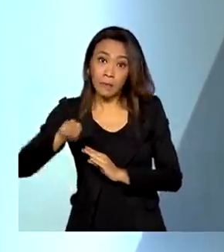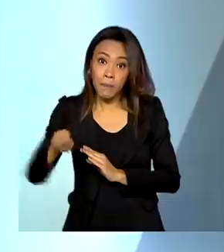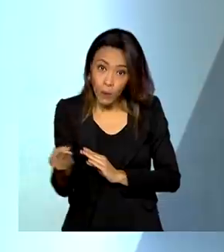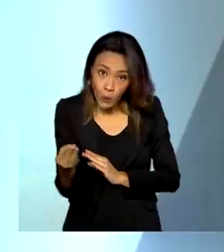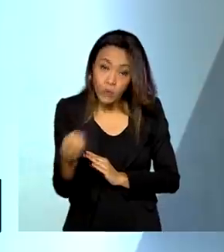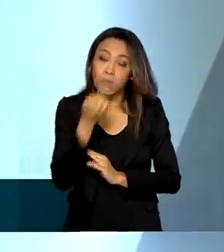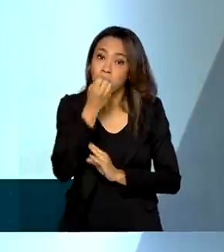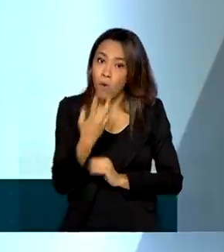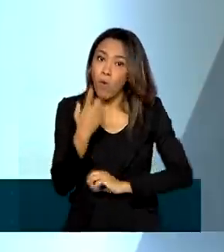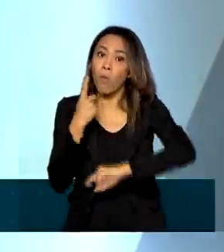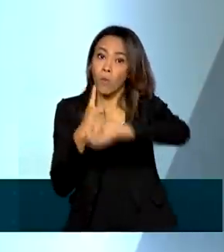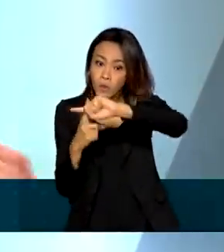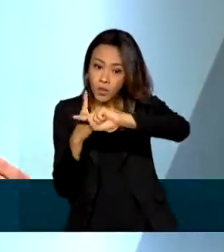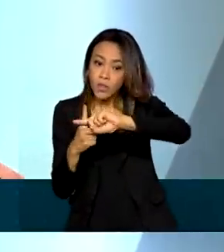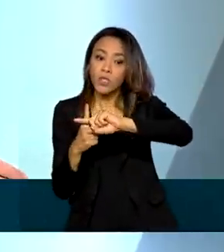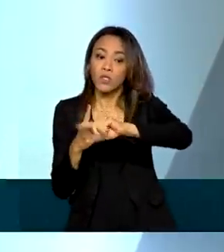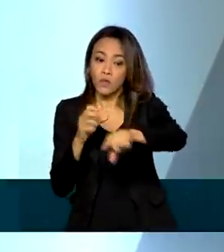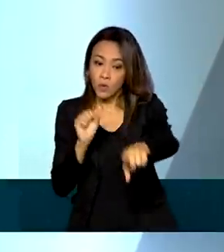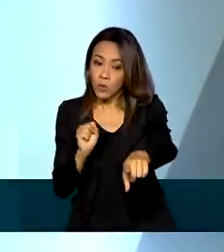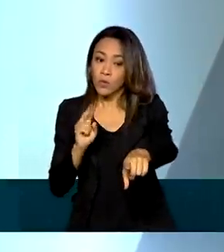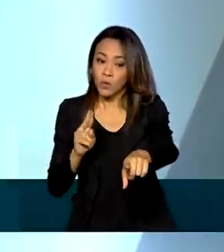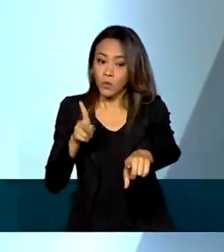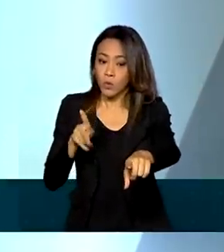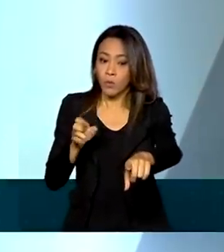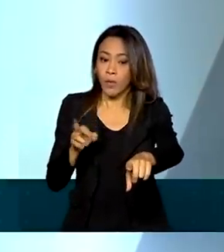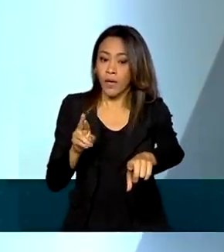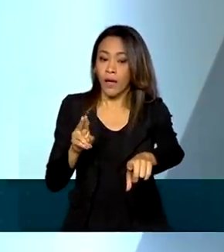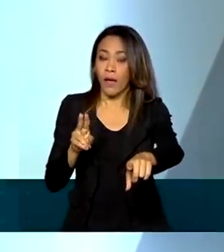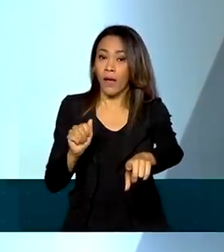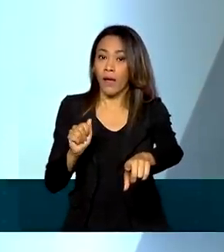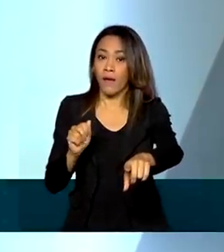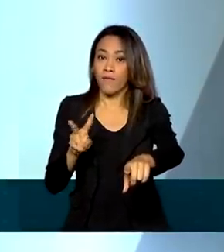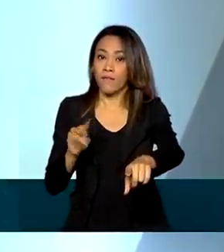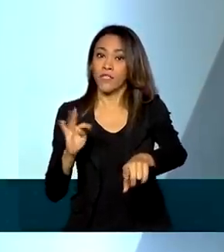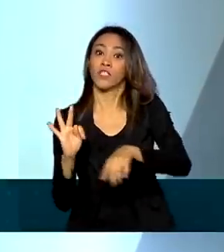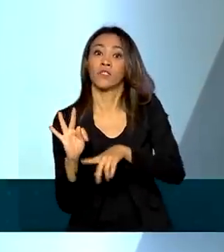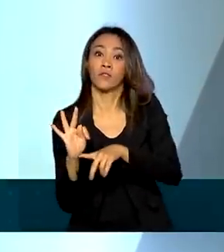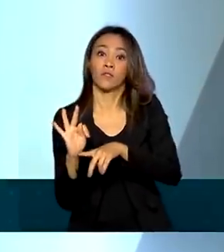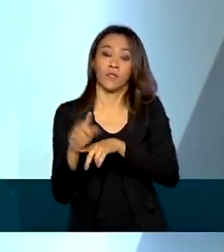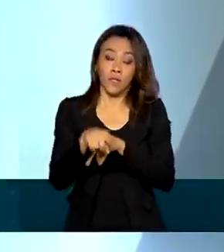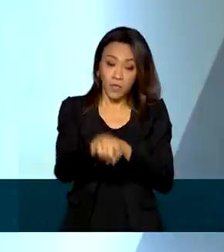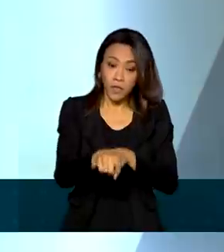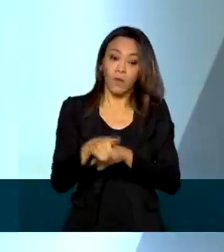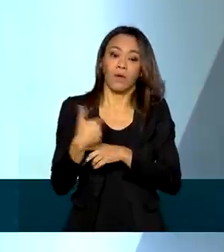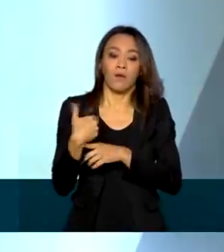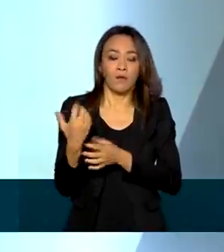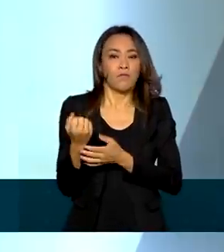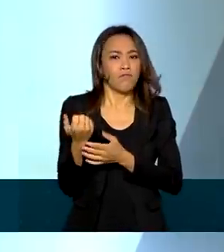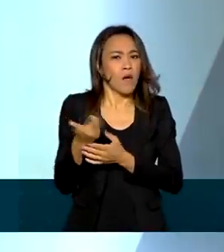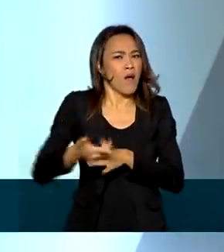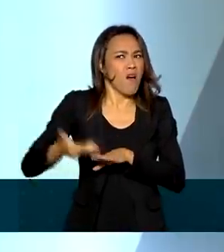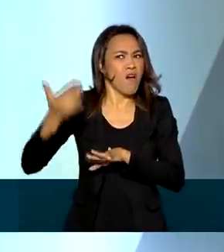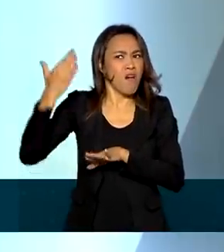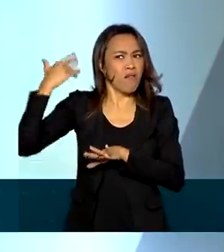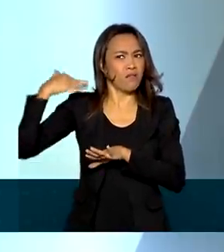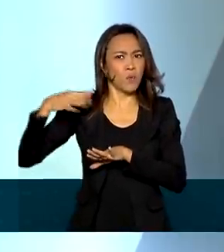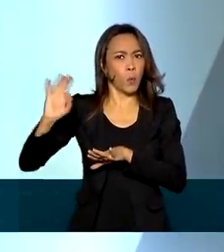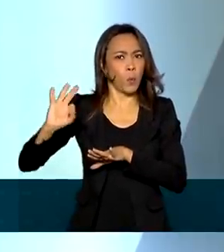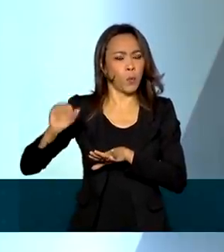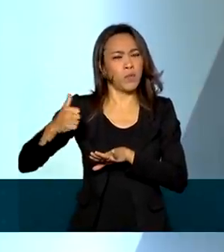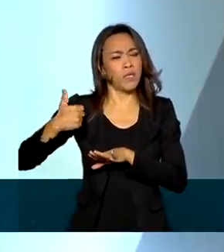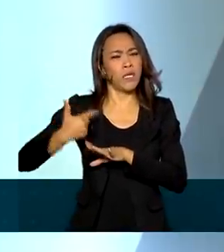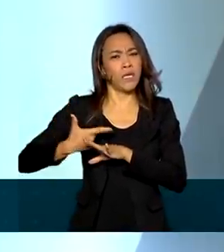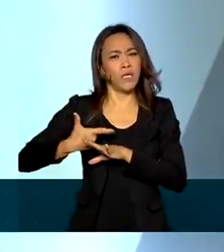positivo e superior, portanto, às despesas nesse montante, um número que não se encontrava desde 2014.